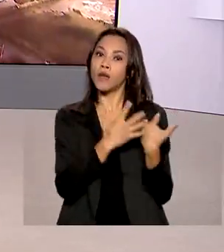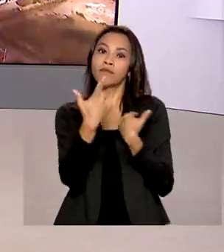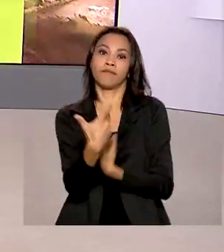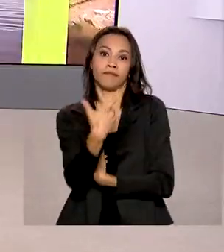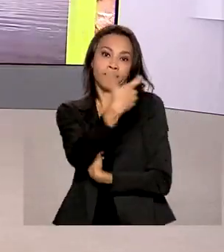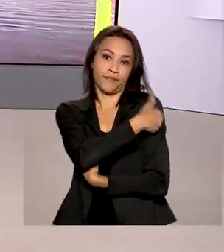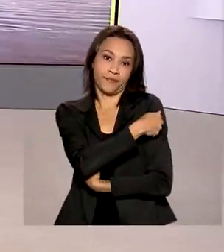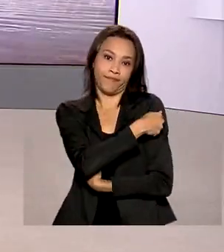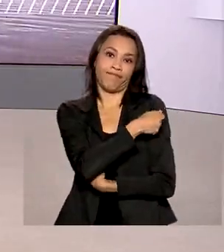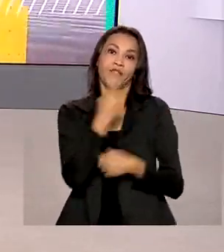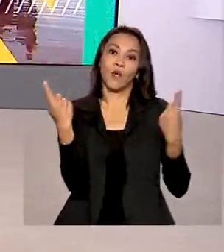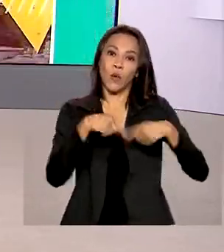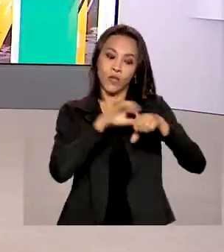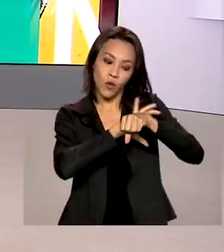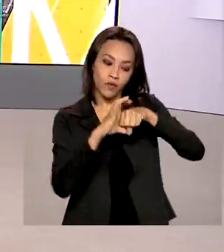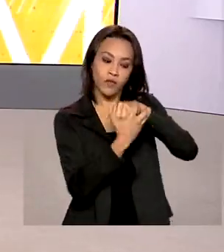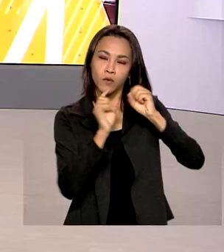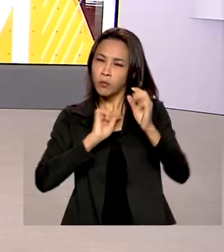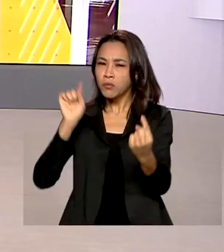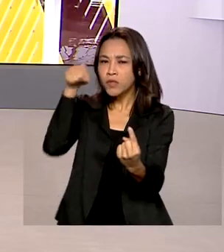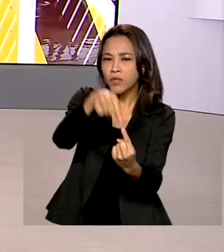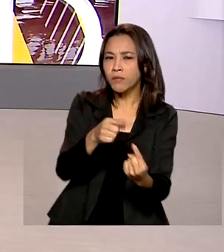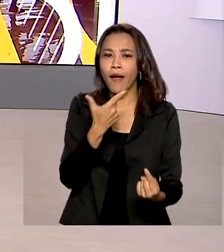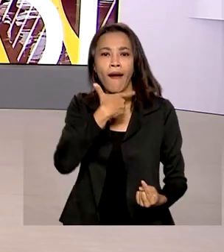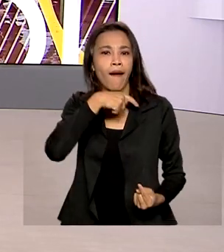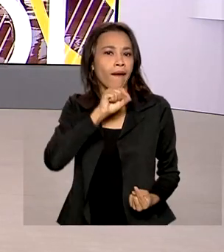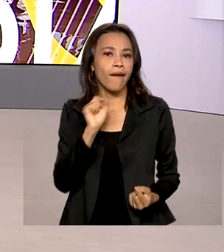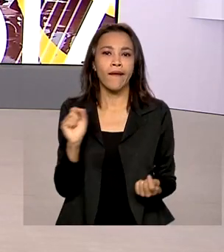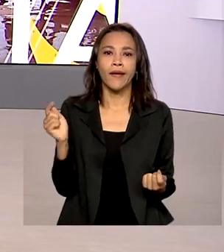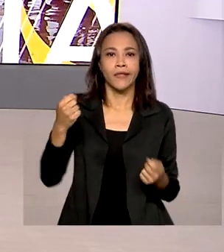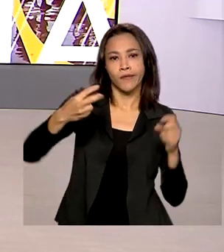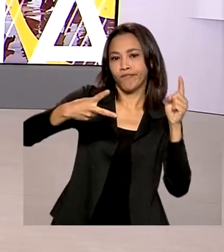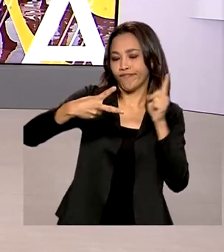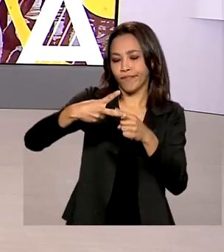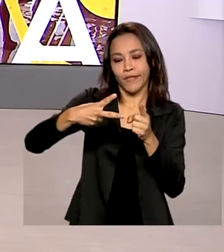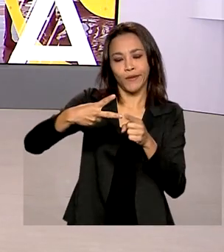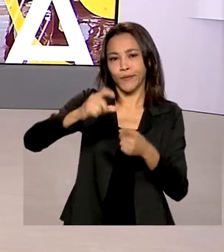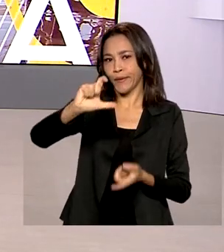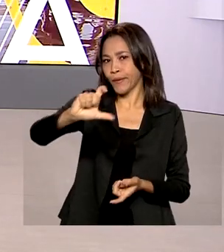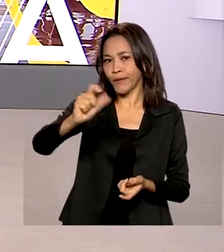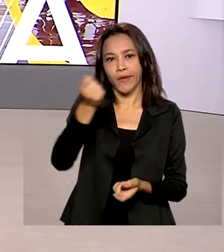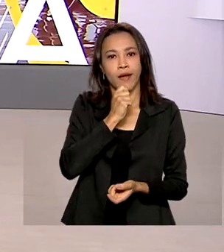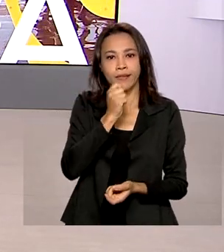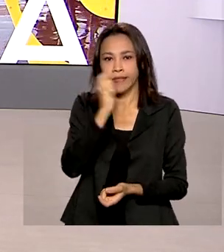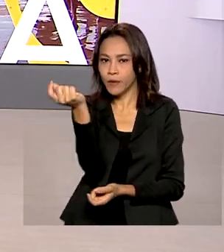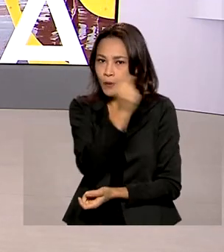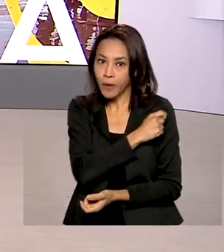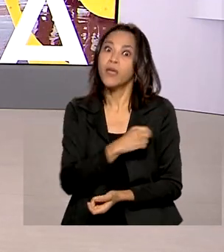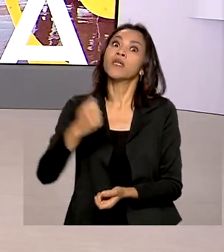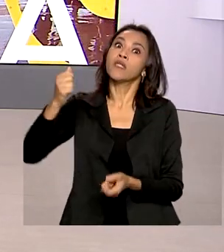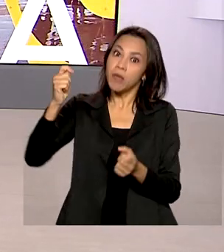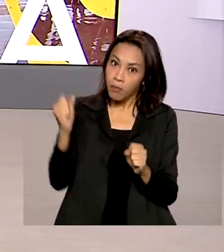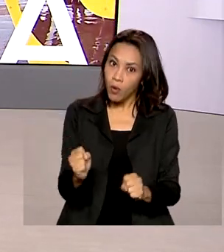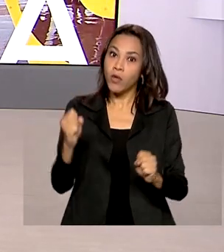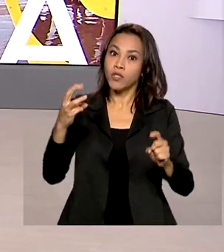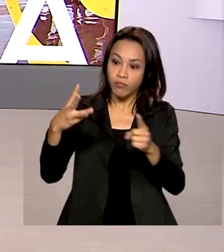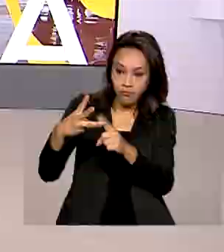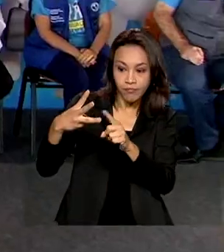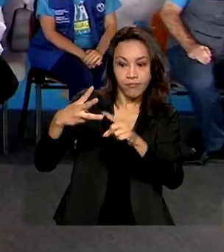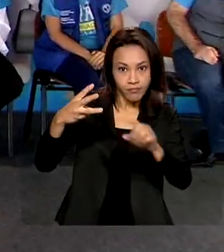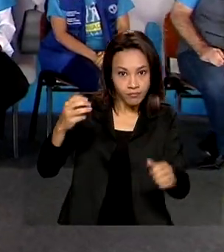-19. A ação tem foco em quem ainda não tomou a segunda dose e também nas pessoas que já podem tomar o reforço.